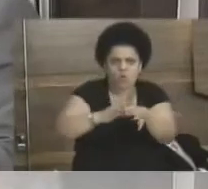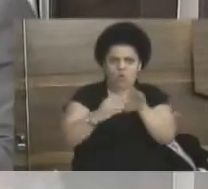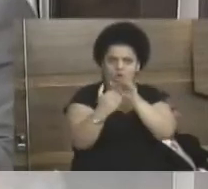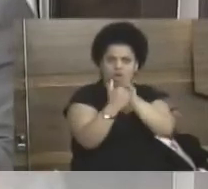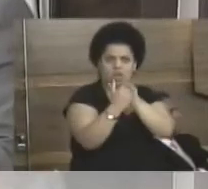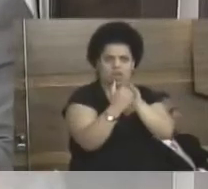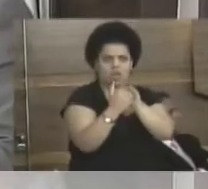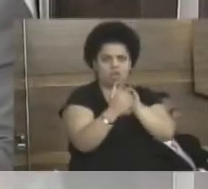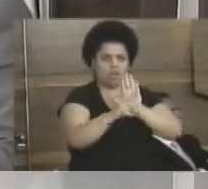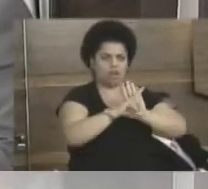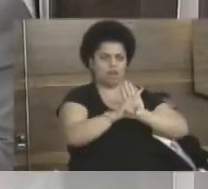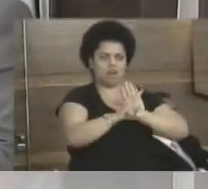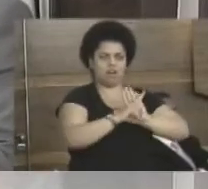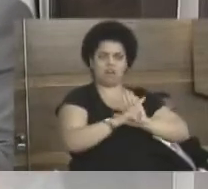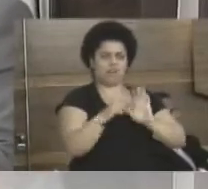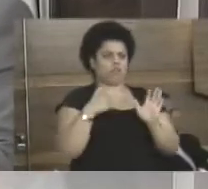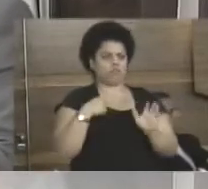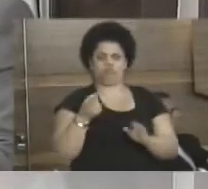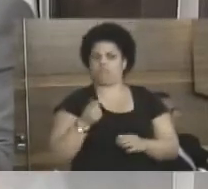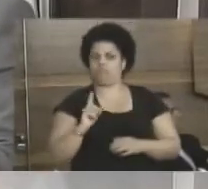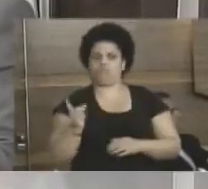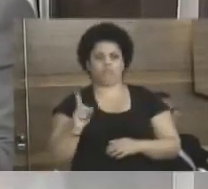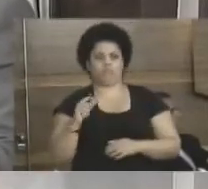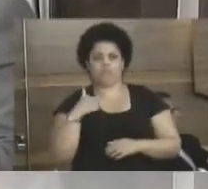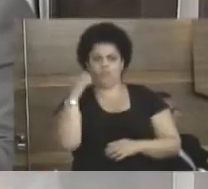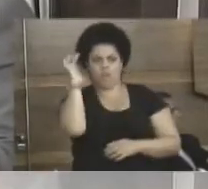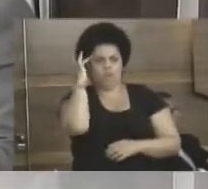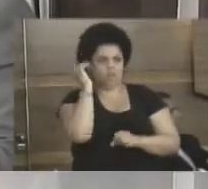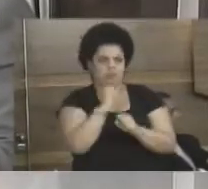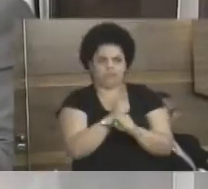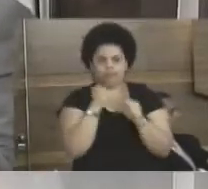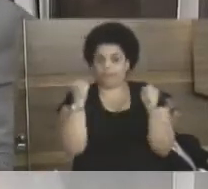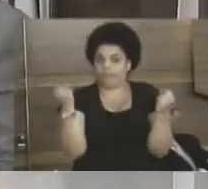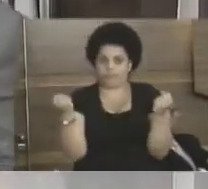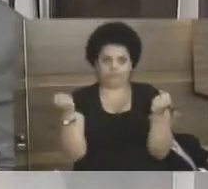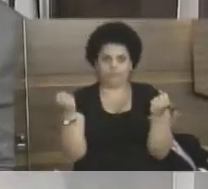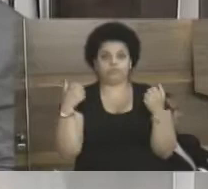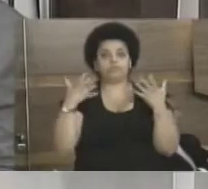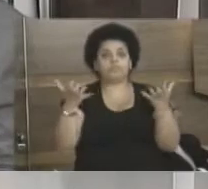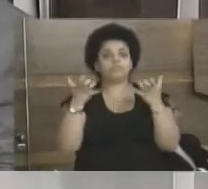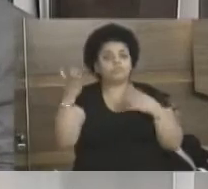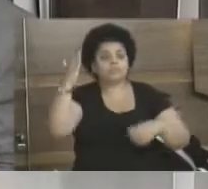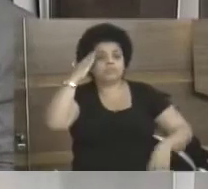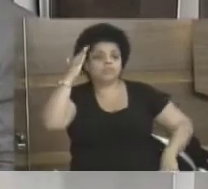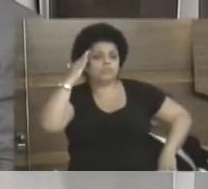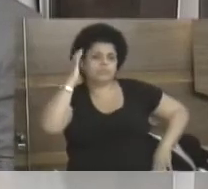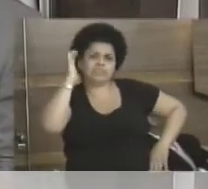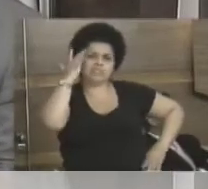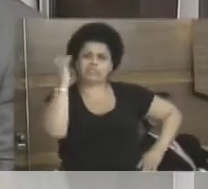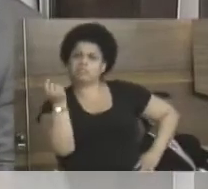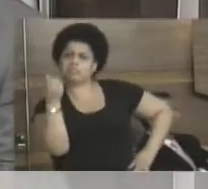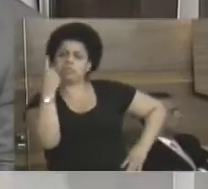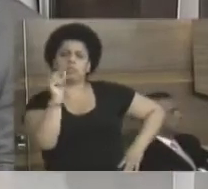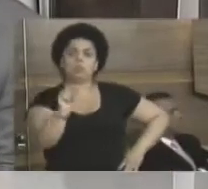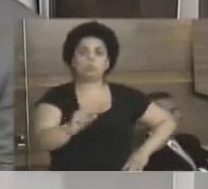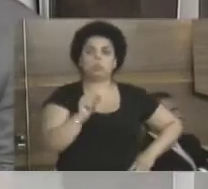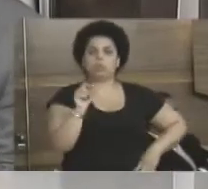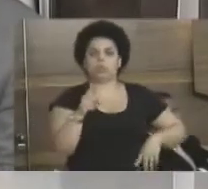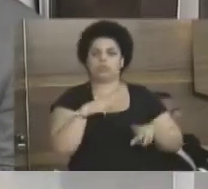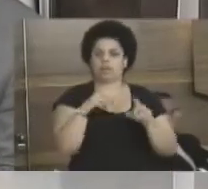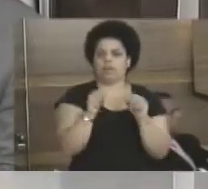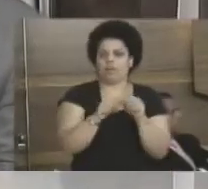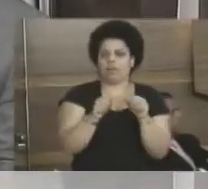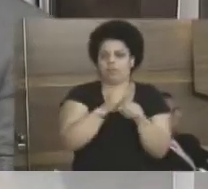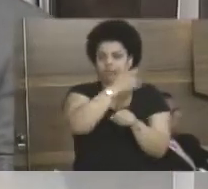a nossa lei orgânica. Eu não vou. Eu acho um absurdo. Eu quero saber o que estão achando tão estranho, porque estão fazendo tanta coisa que